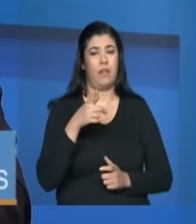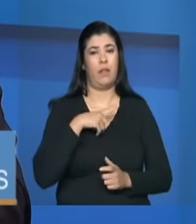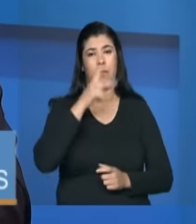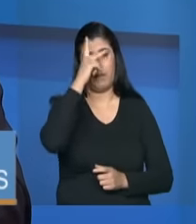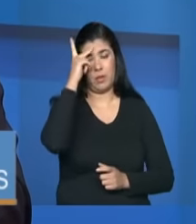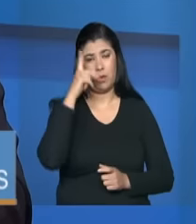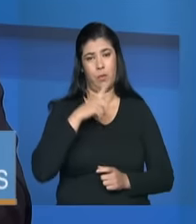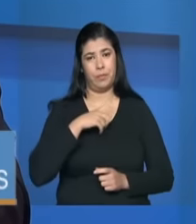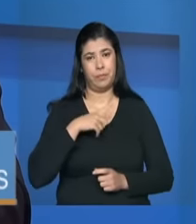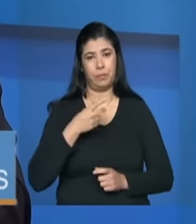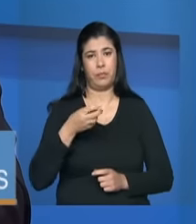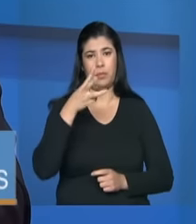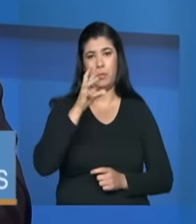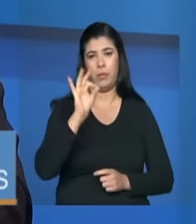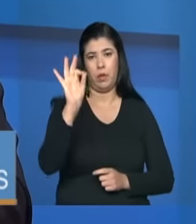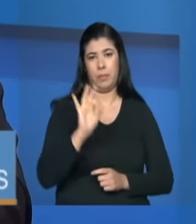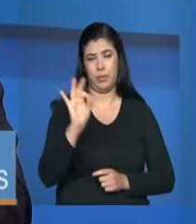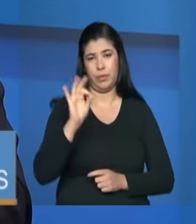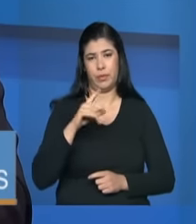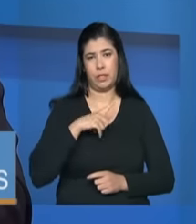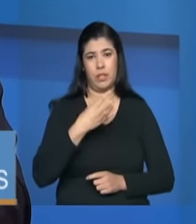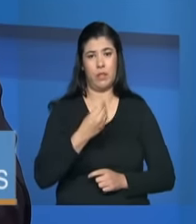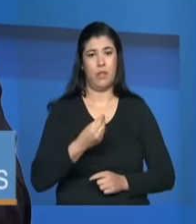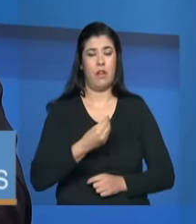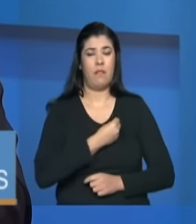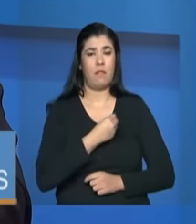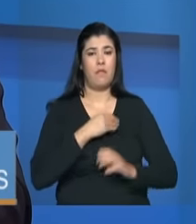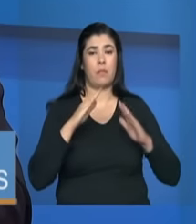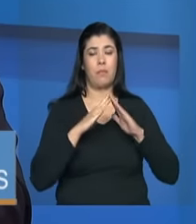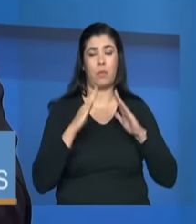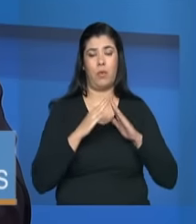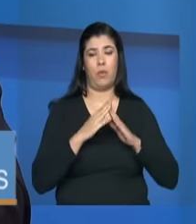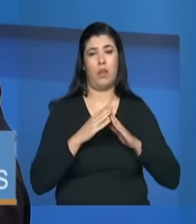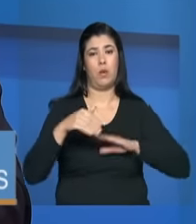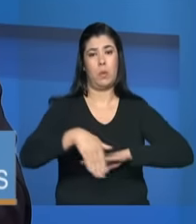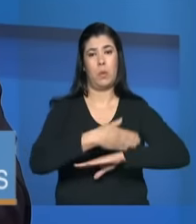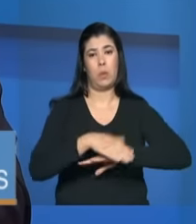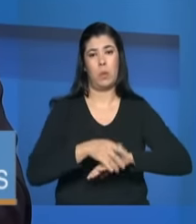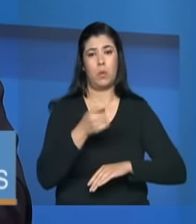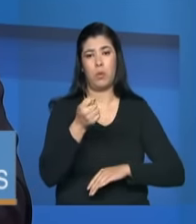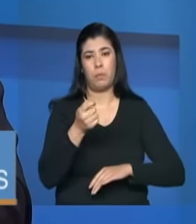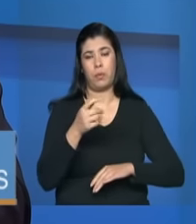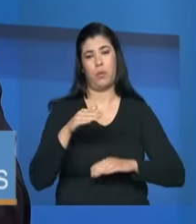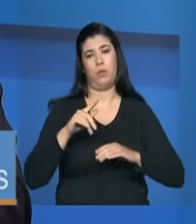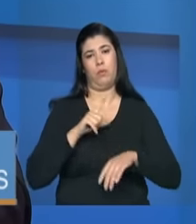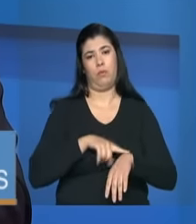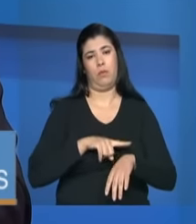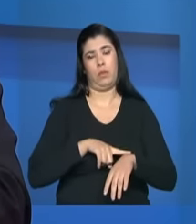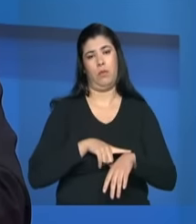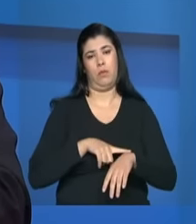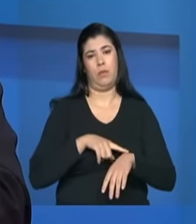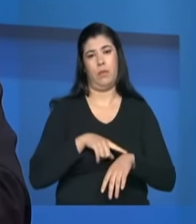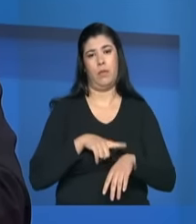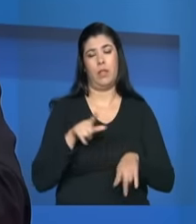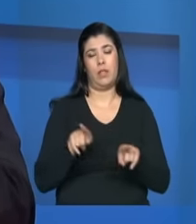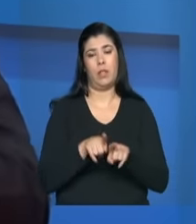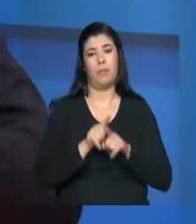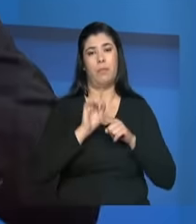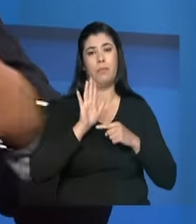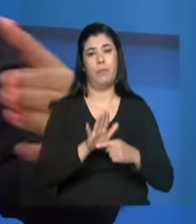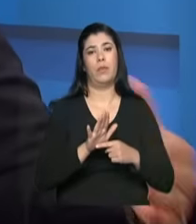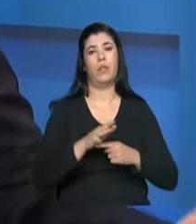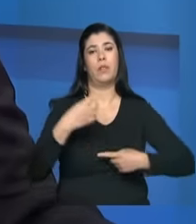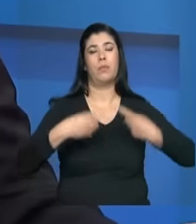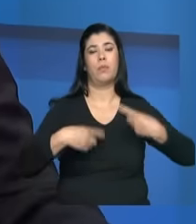ano na rua. Então mostra que para a gente é urgente, é uma demanda que está posta, desafia a política da assistência social porque